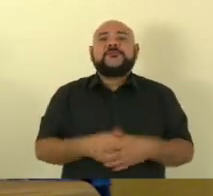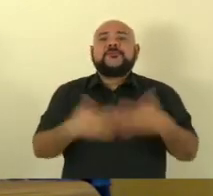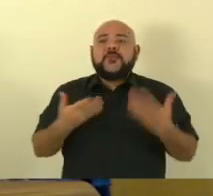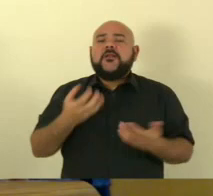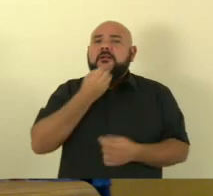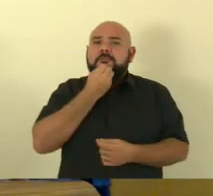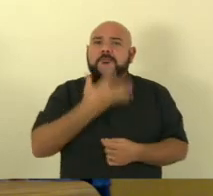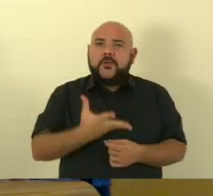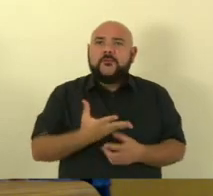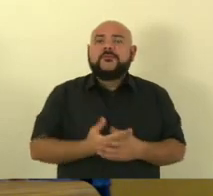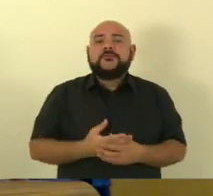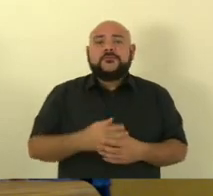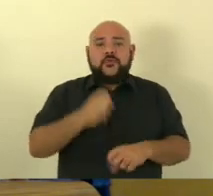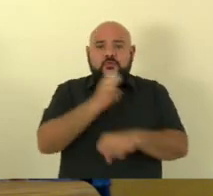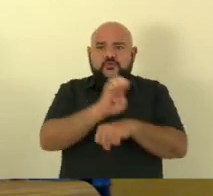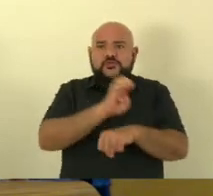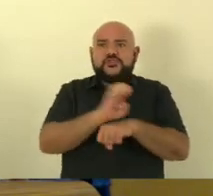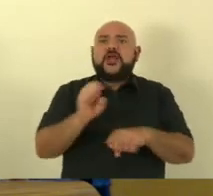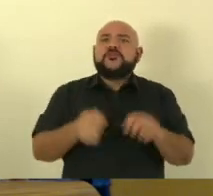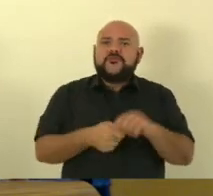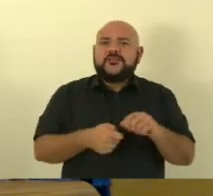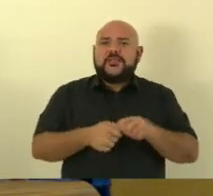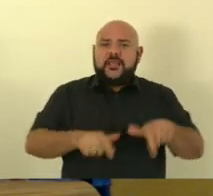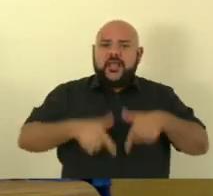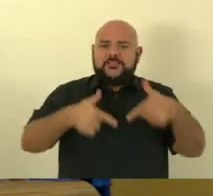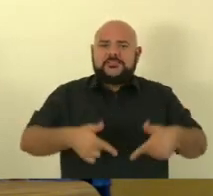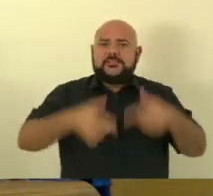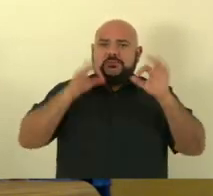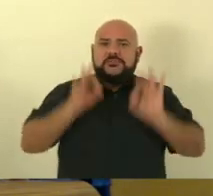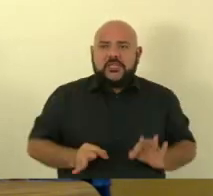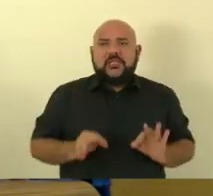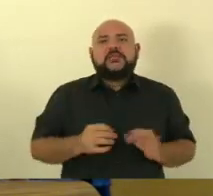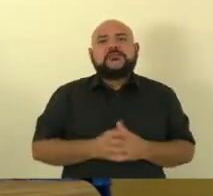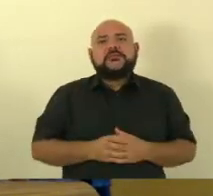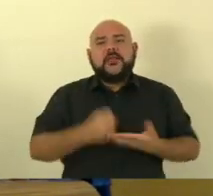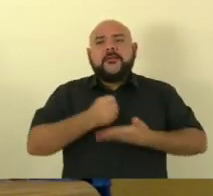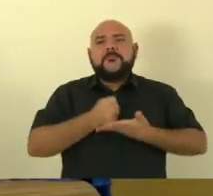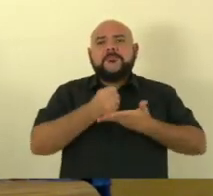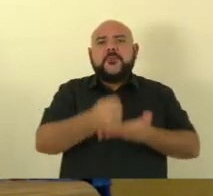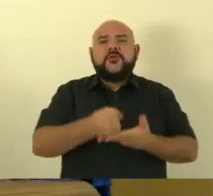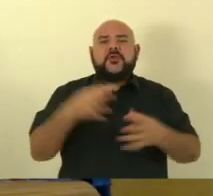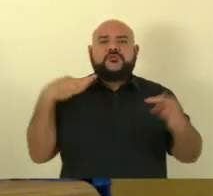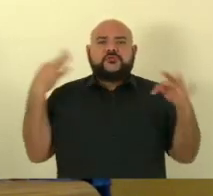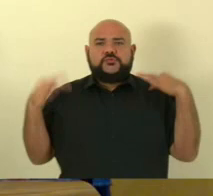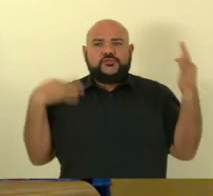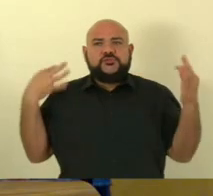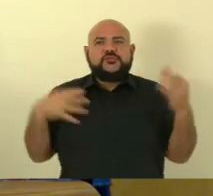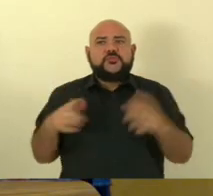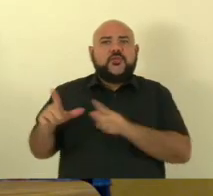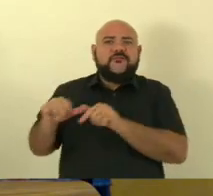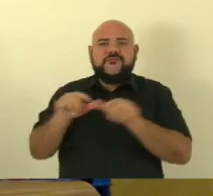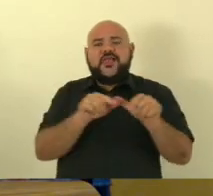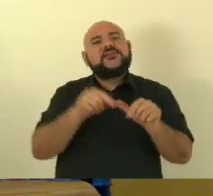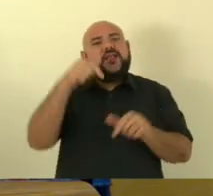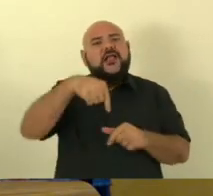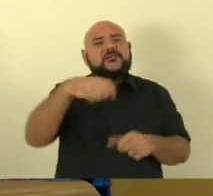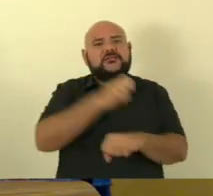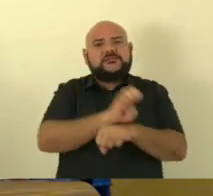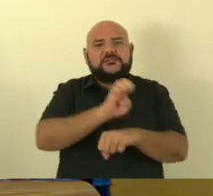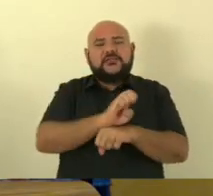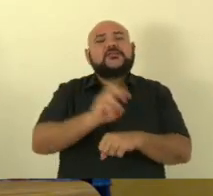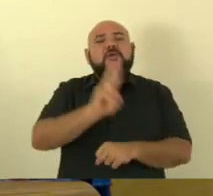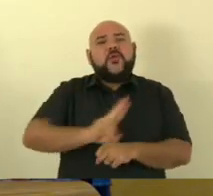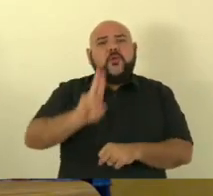concretas com a finalidade de acolher todos os turistas que vêm para o Estado do Espírito Santo e utilizem a BR